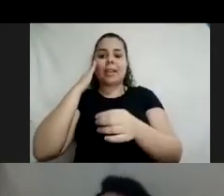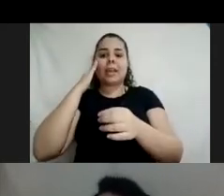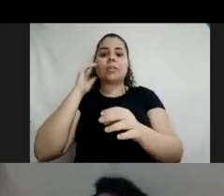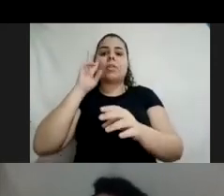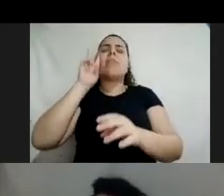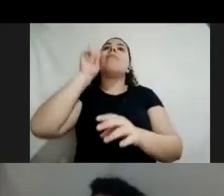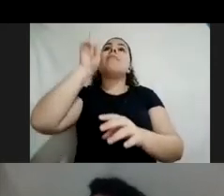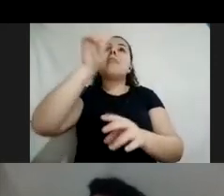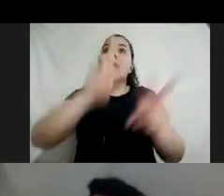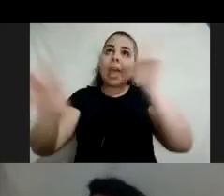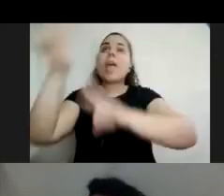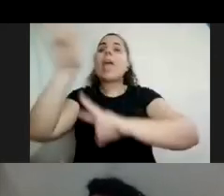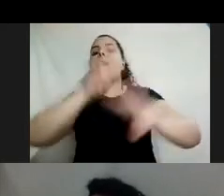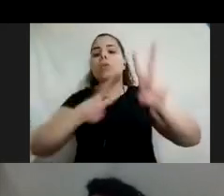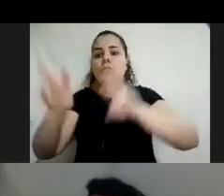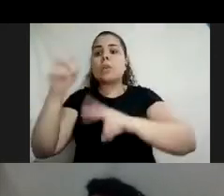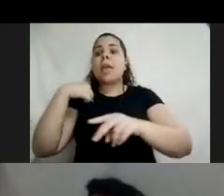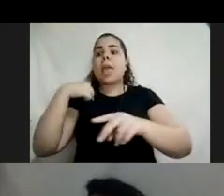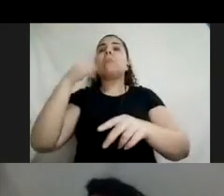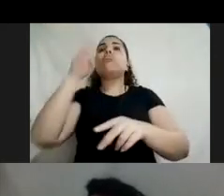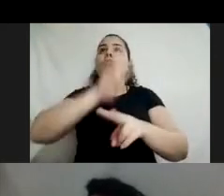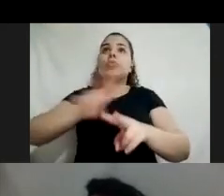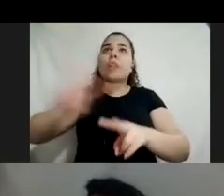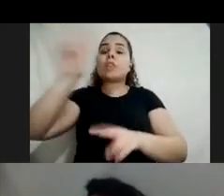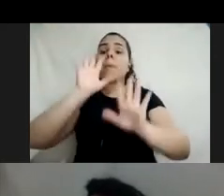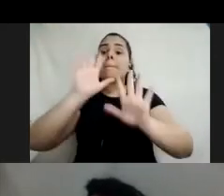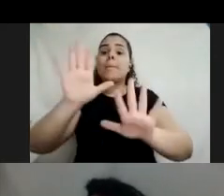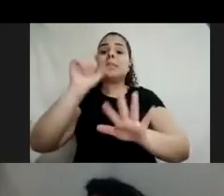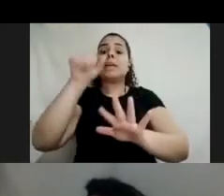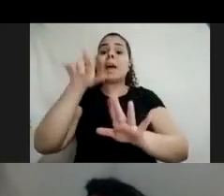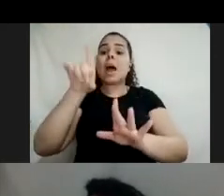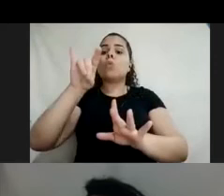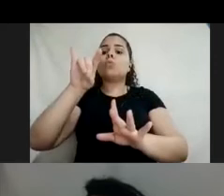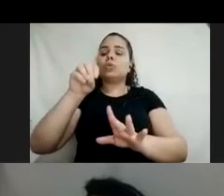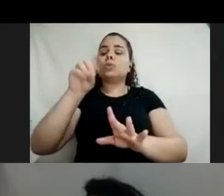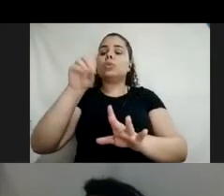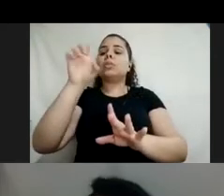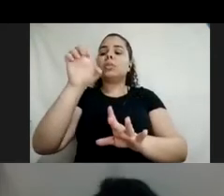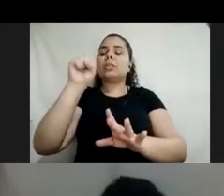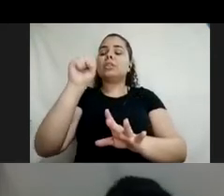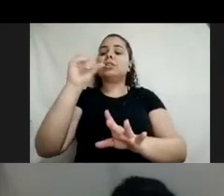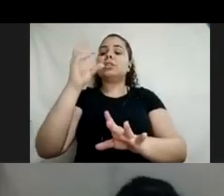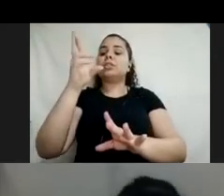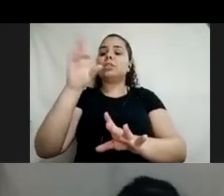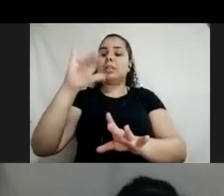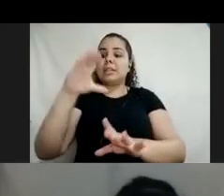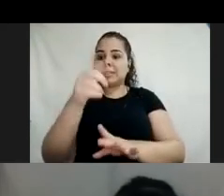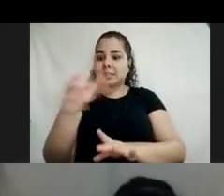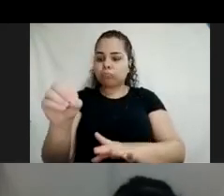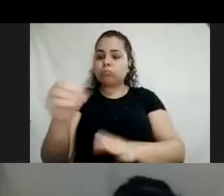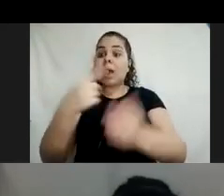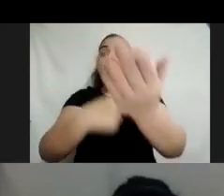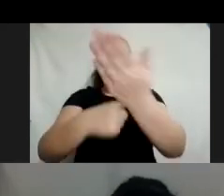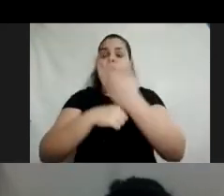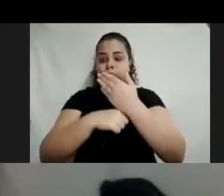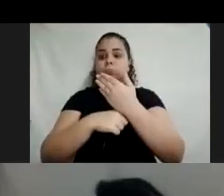mesmo para esses sujeitos que enxergam e que não tem ali uma questão, alguns até